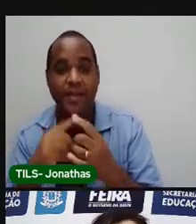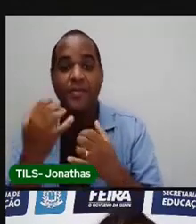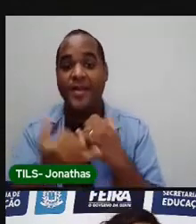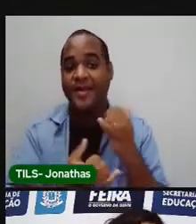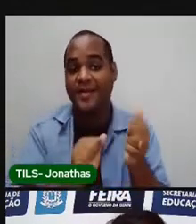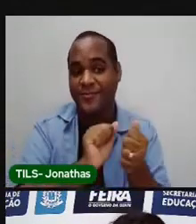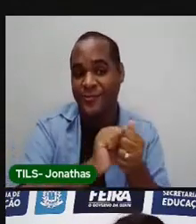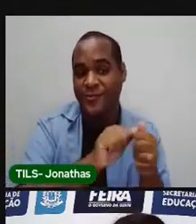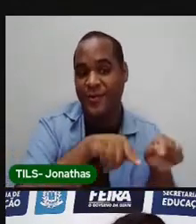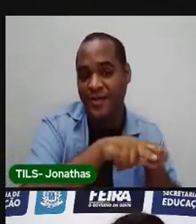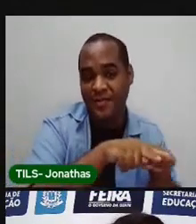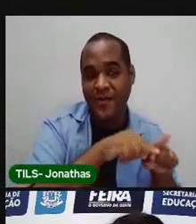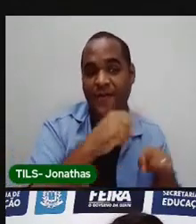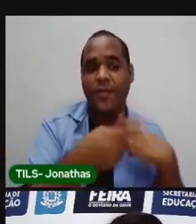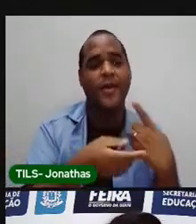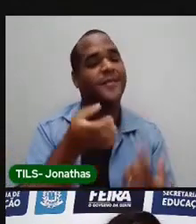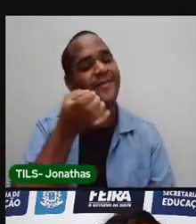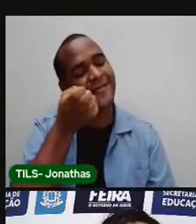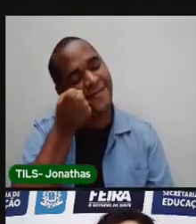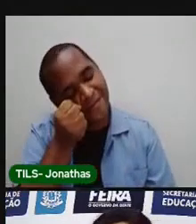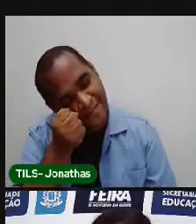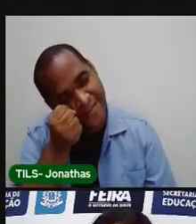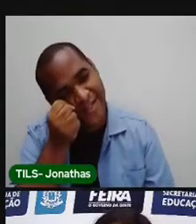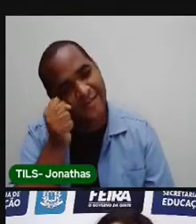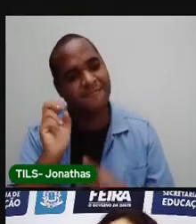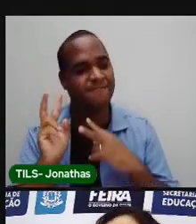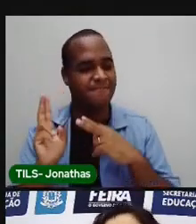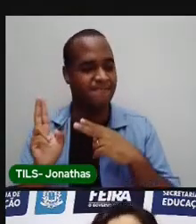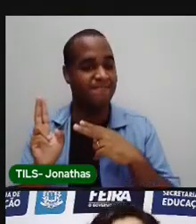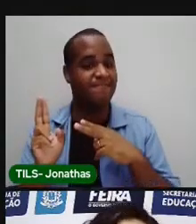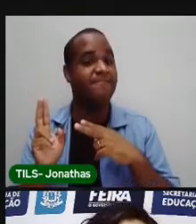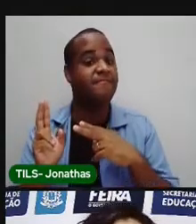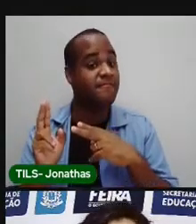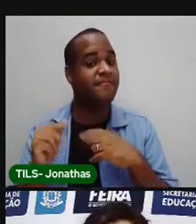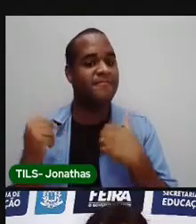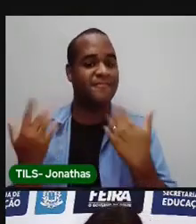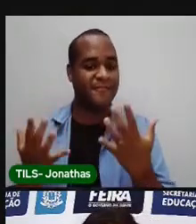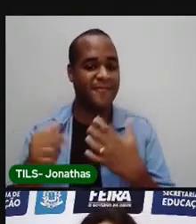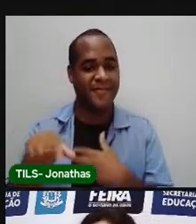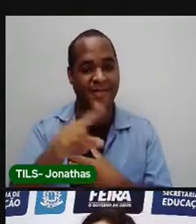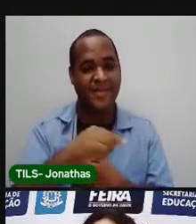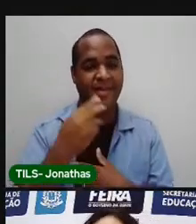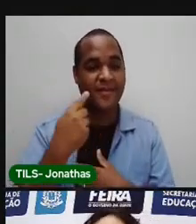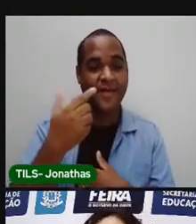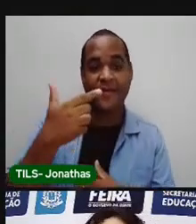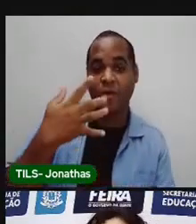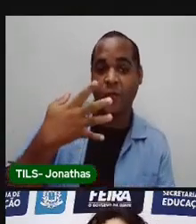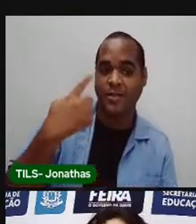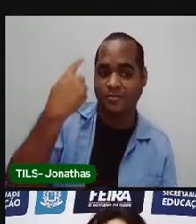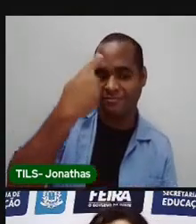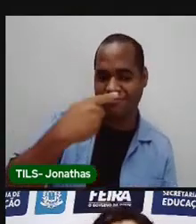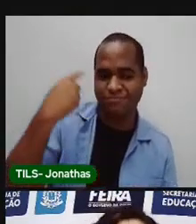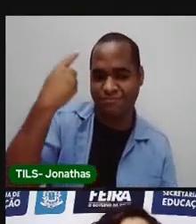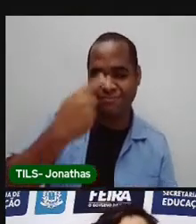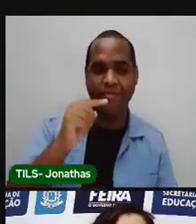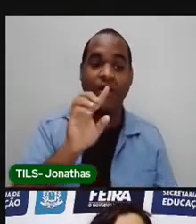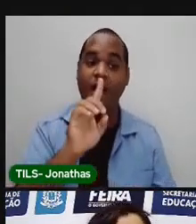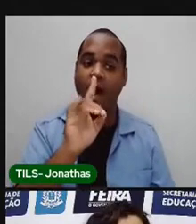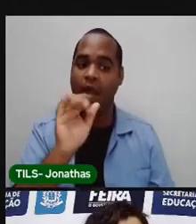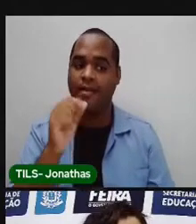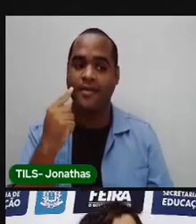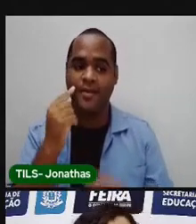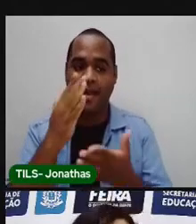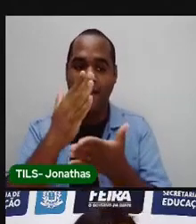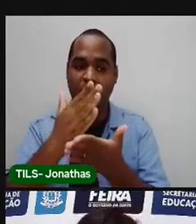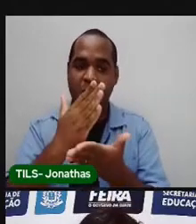irmão e vai dormir. É por isso que as 24 horas do dia foram